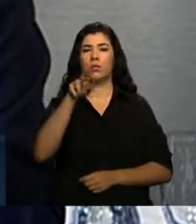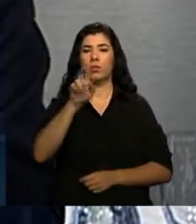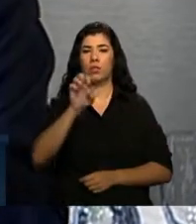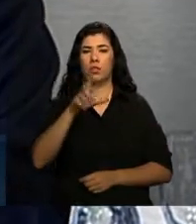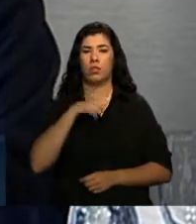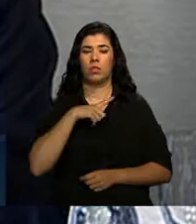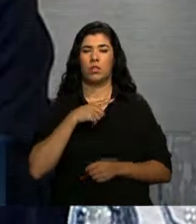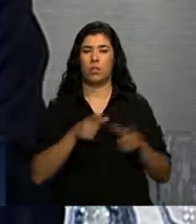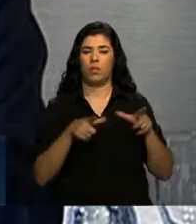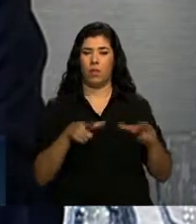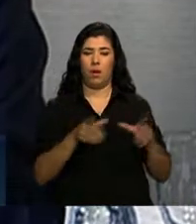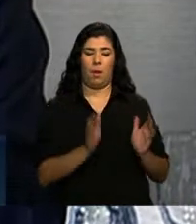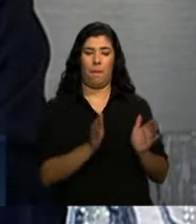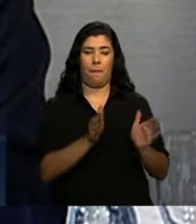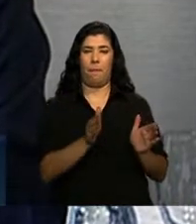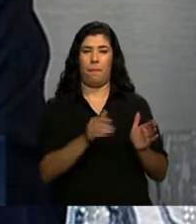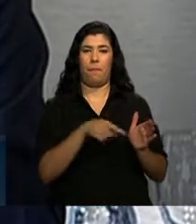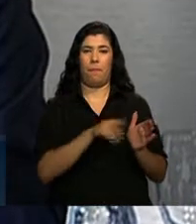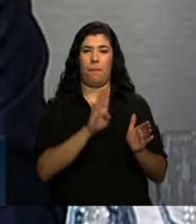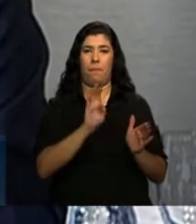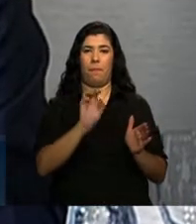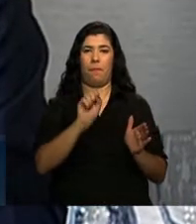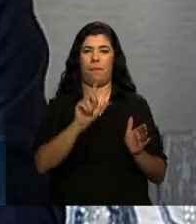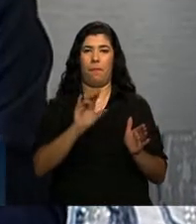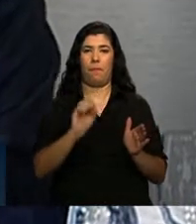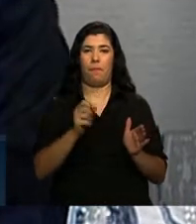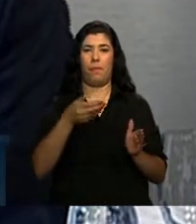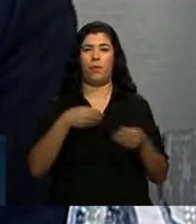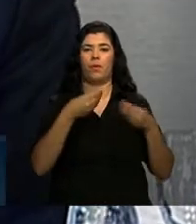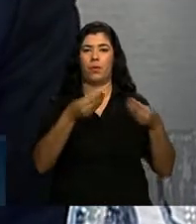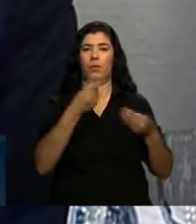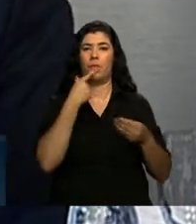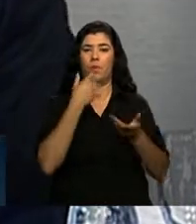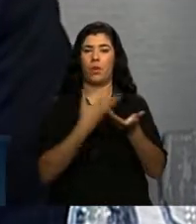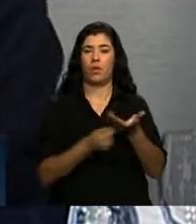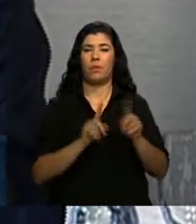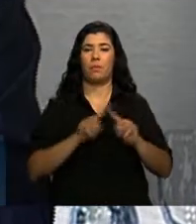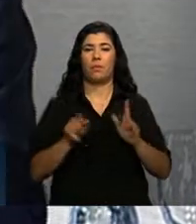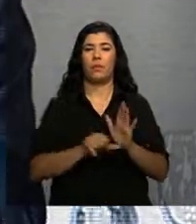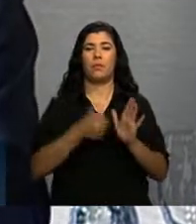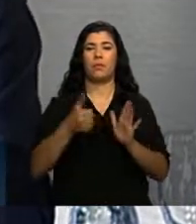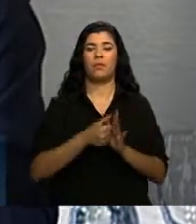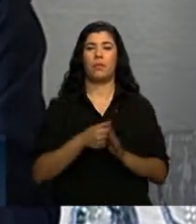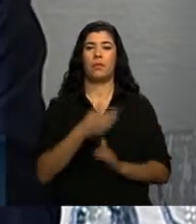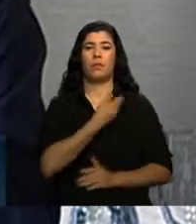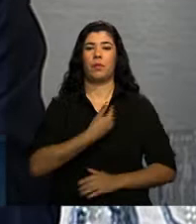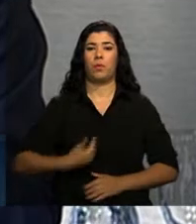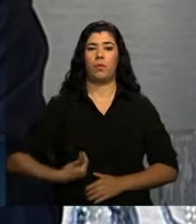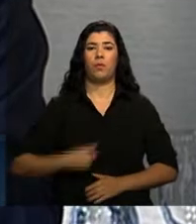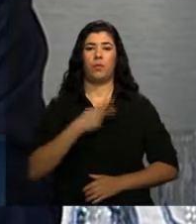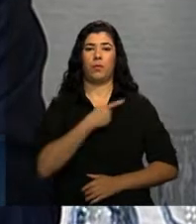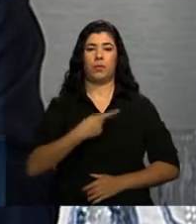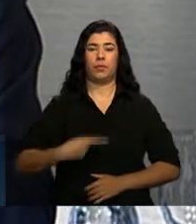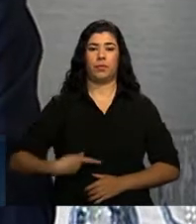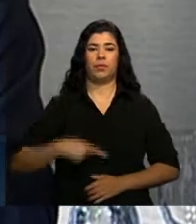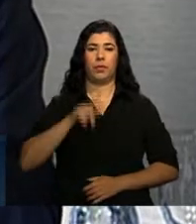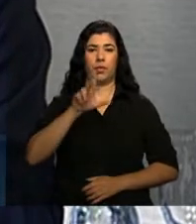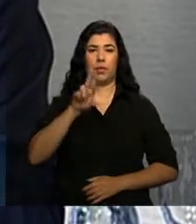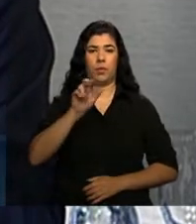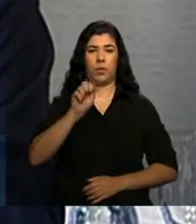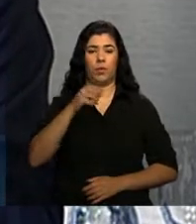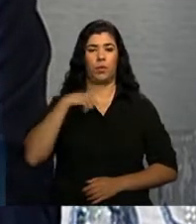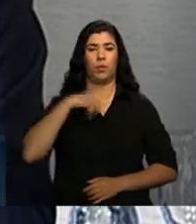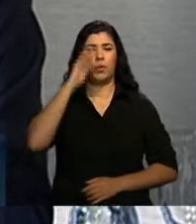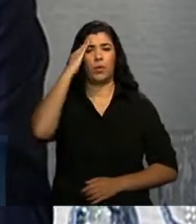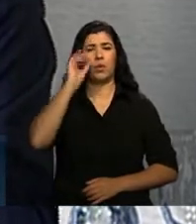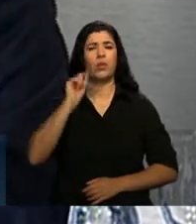produto, mas em 2003, na primeira gestão do presidente Lula, houve o entendimento de que a